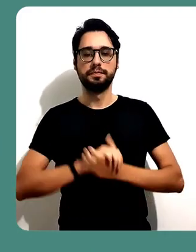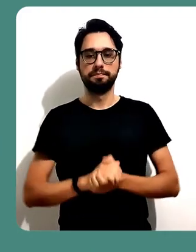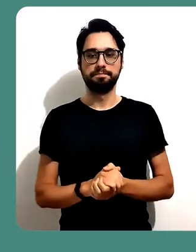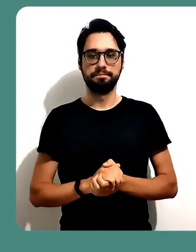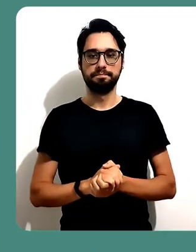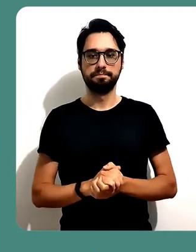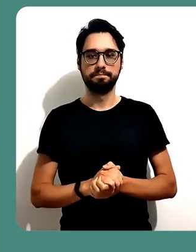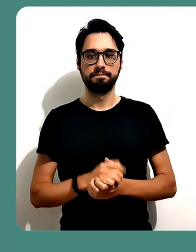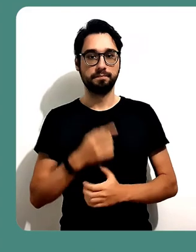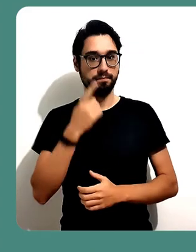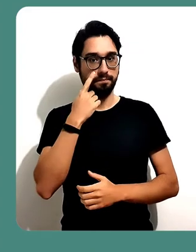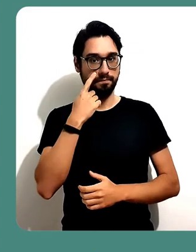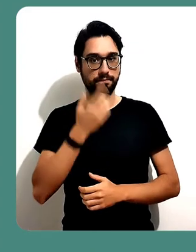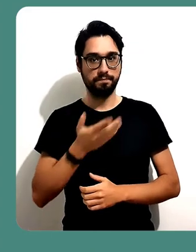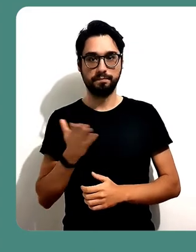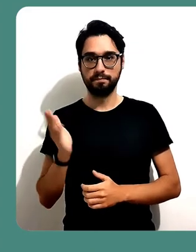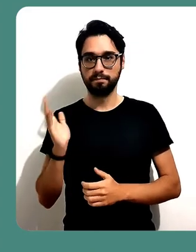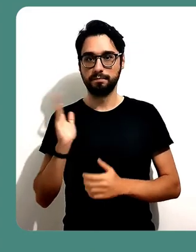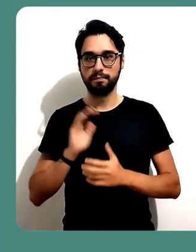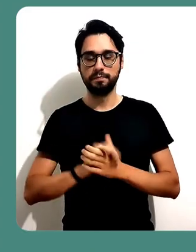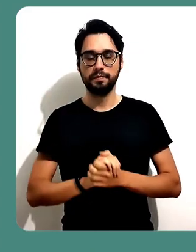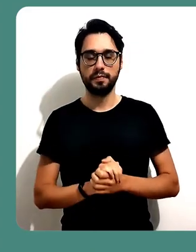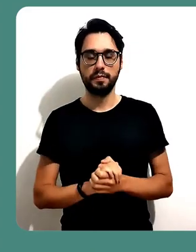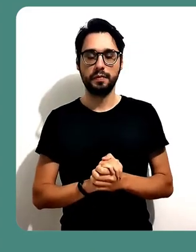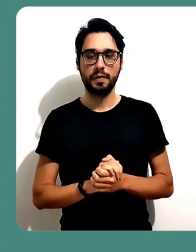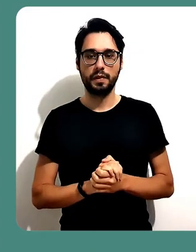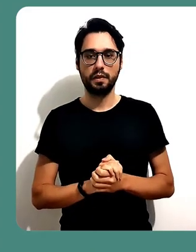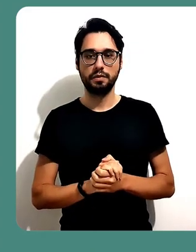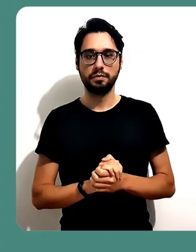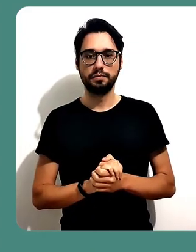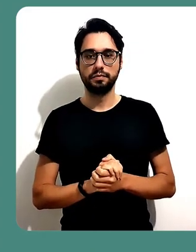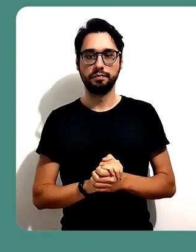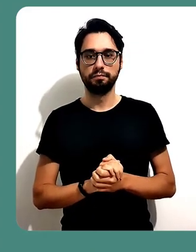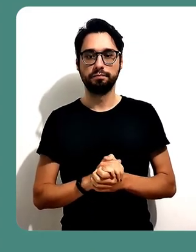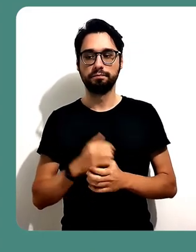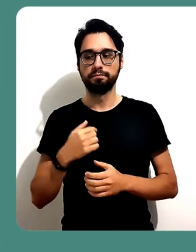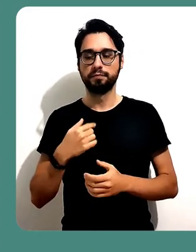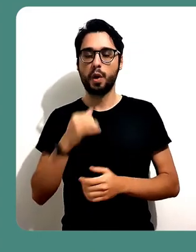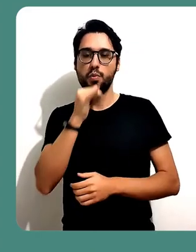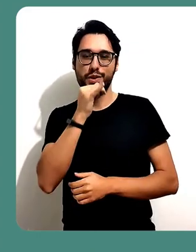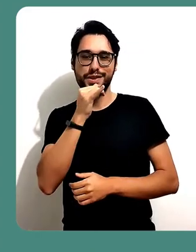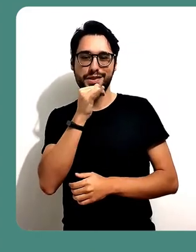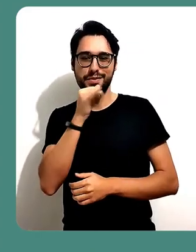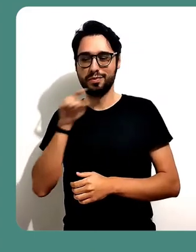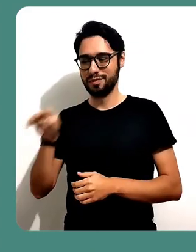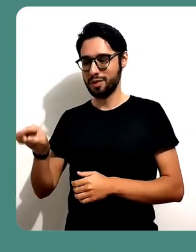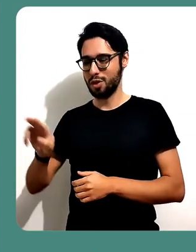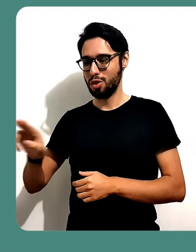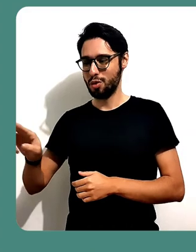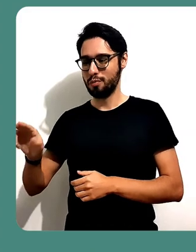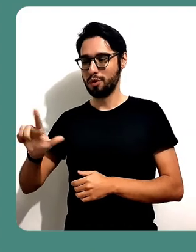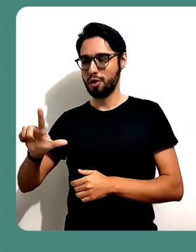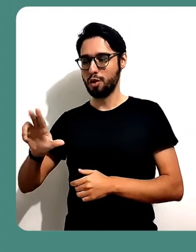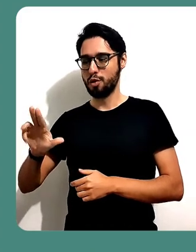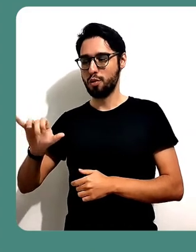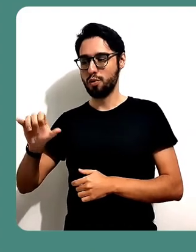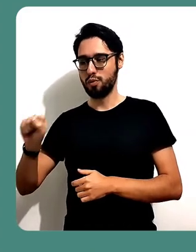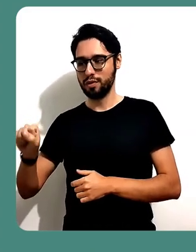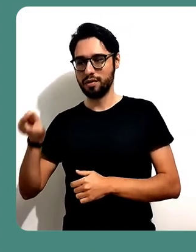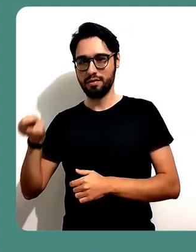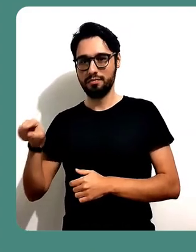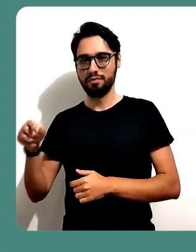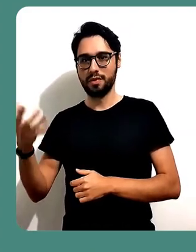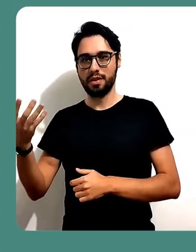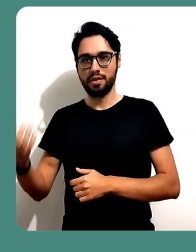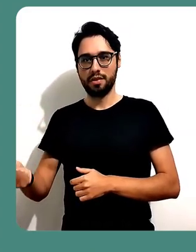apresentador para ele. Como eu vou fazer aqui, eu vou clicar em tornar apresentador, então eu tornei o Luiz Antônio no apresentador,